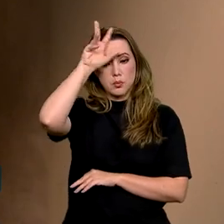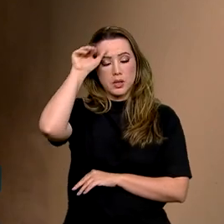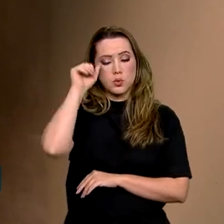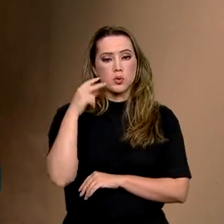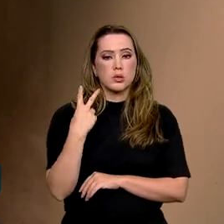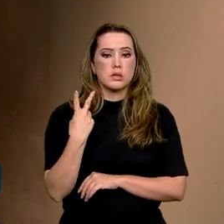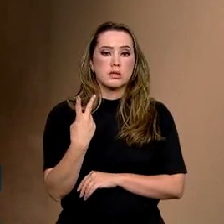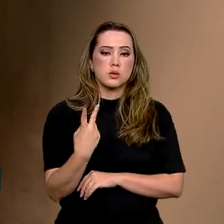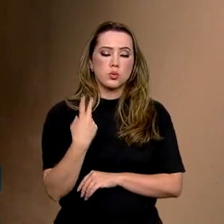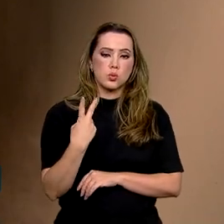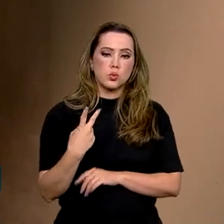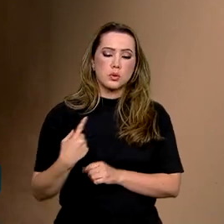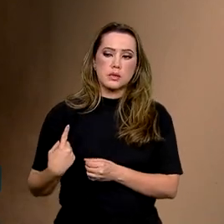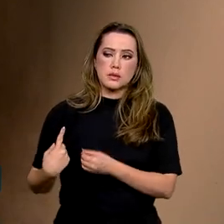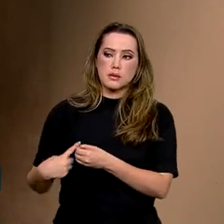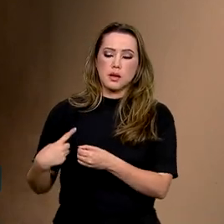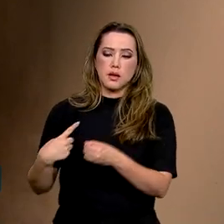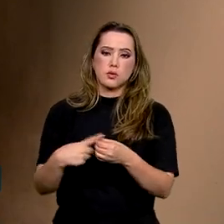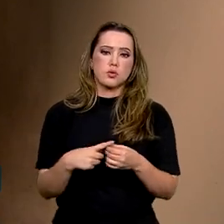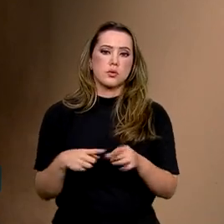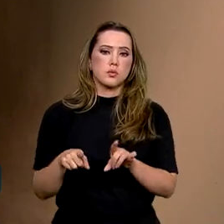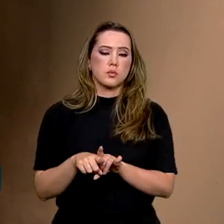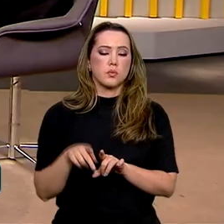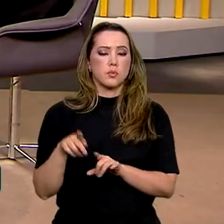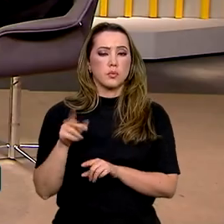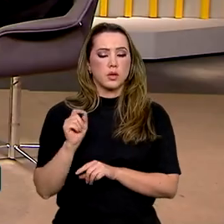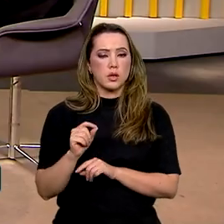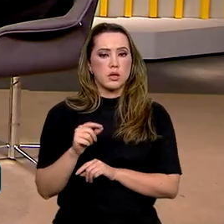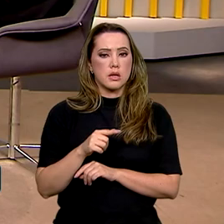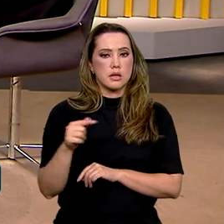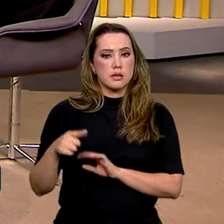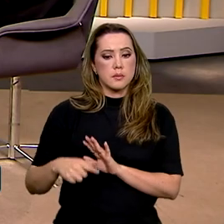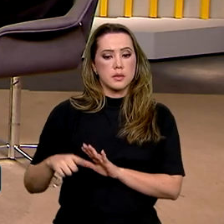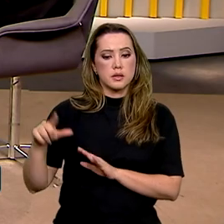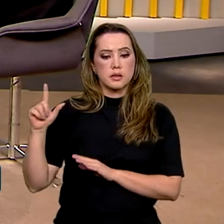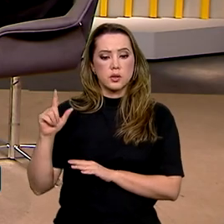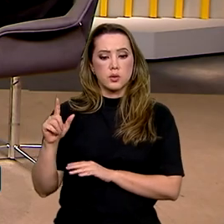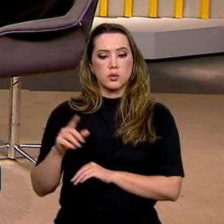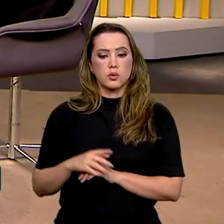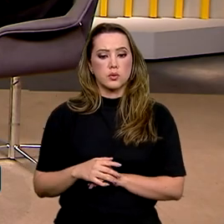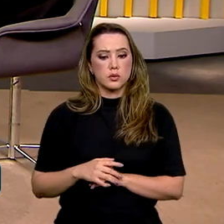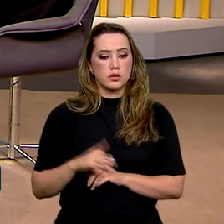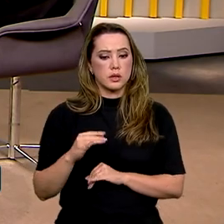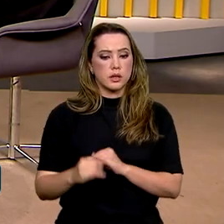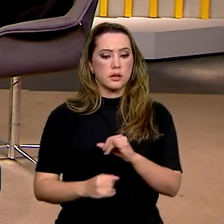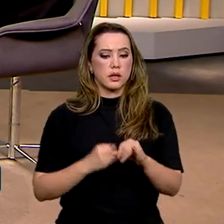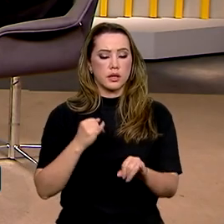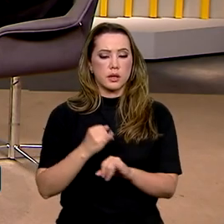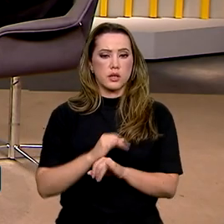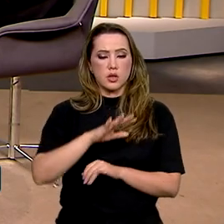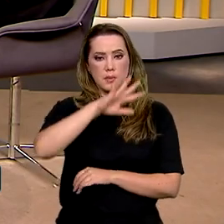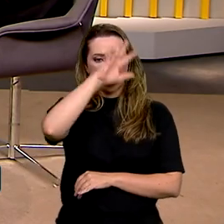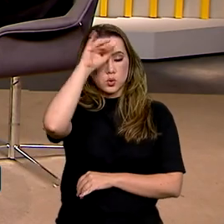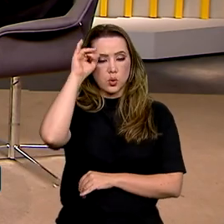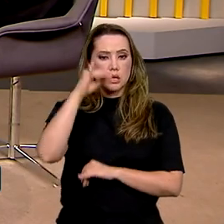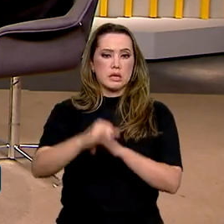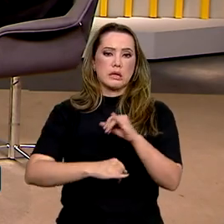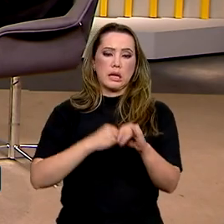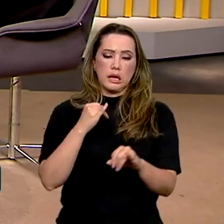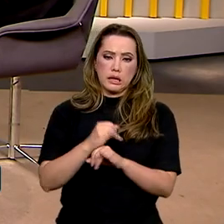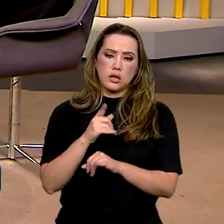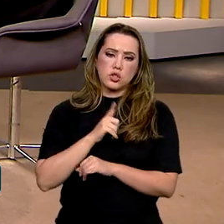municípios do Amazonas e tivemos semana passada. No Amazonas ainda tem o internet, mas ainda precário, onde a gente foi.